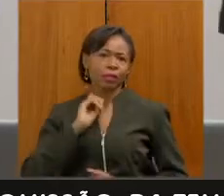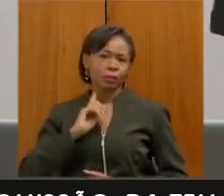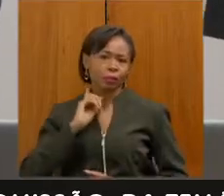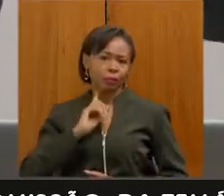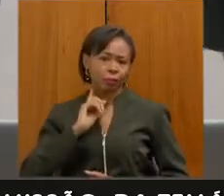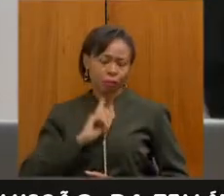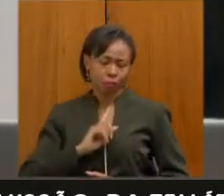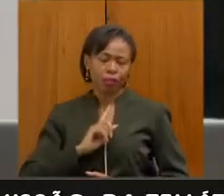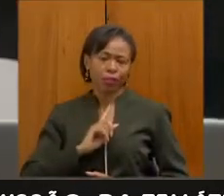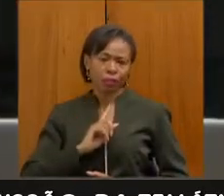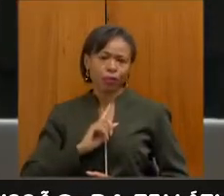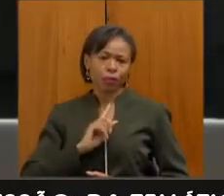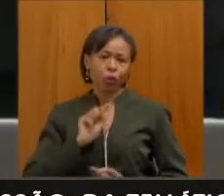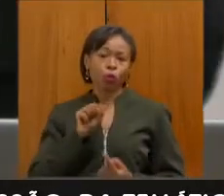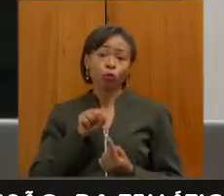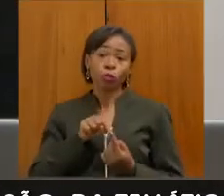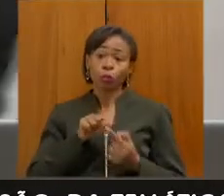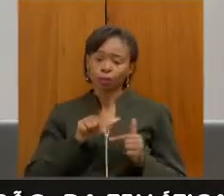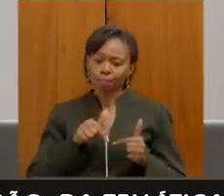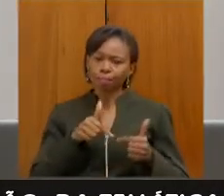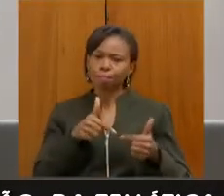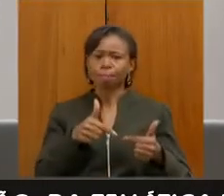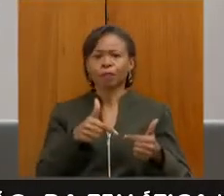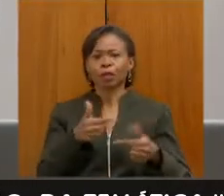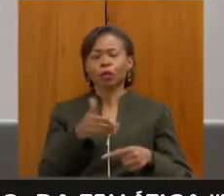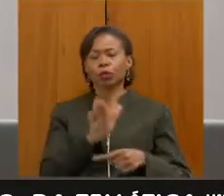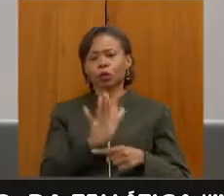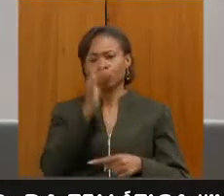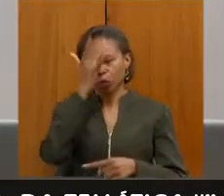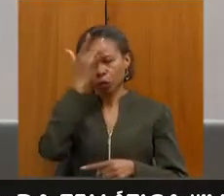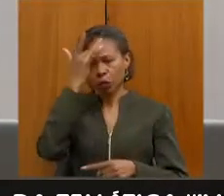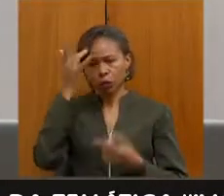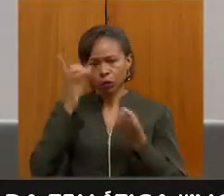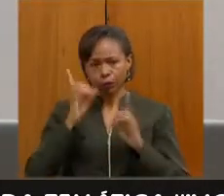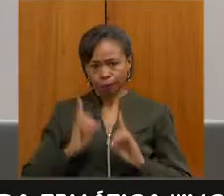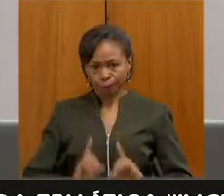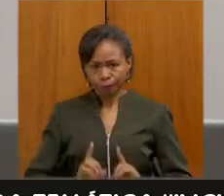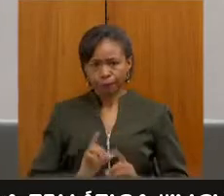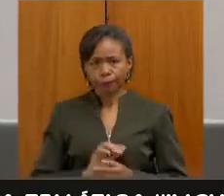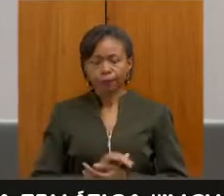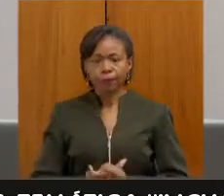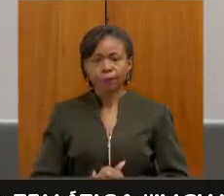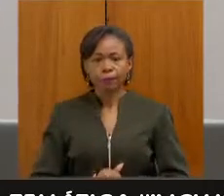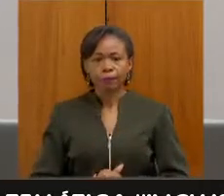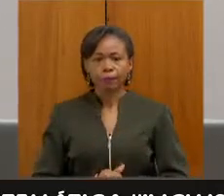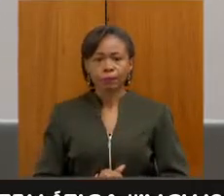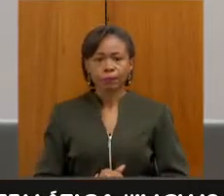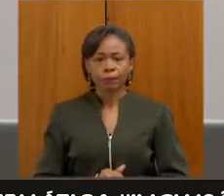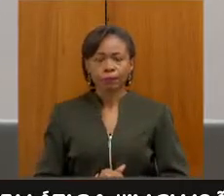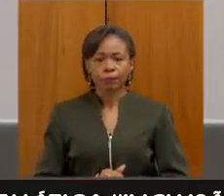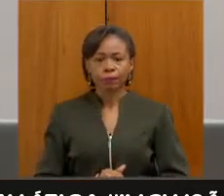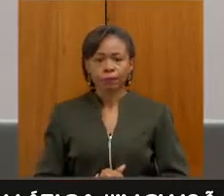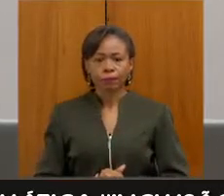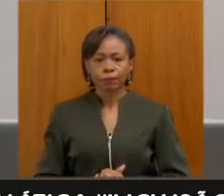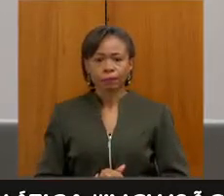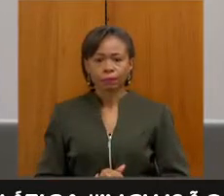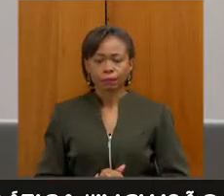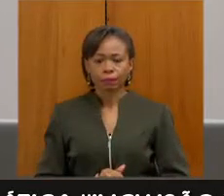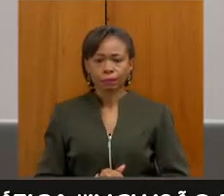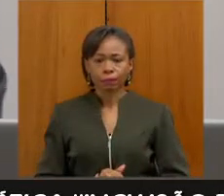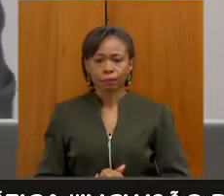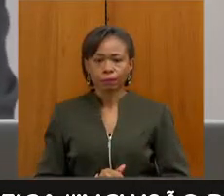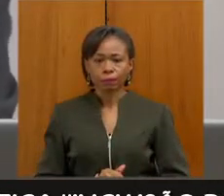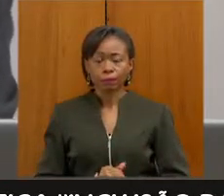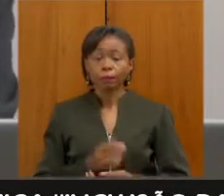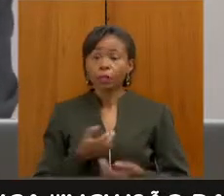consolidar esse trabalho com as pessoas com deficiência. Nós vamos fazer, então, nossa composição de mesa.